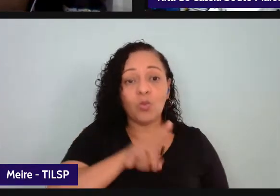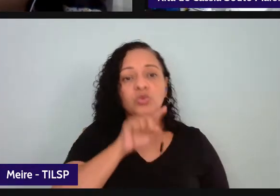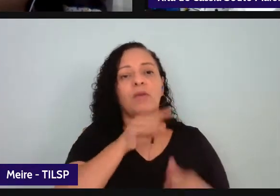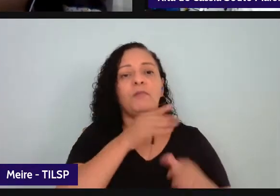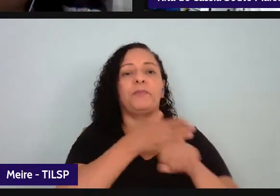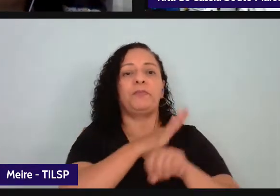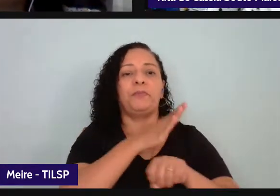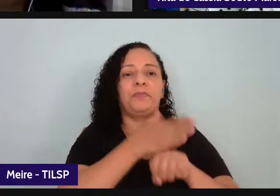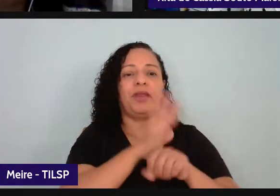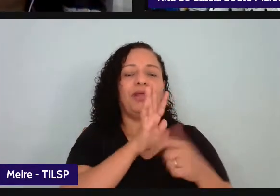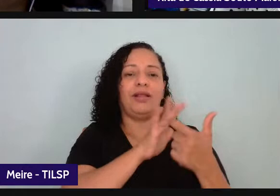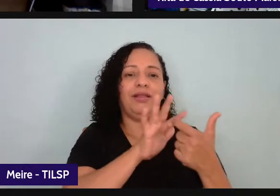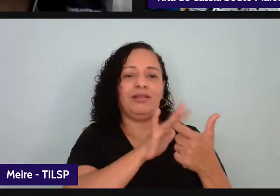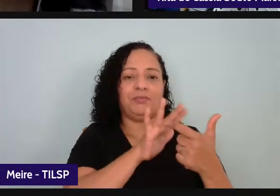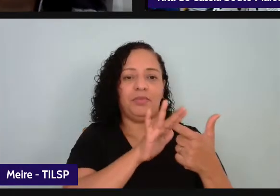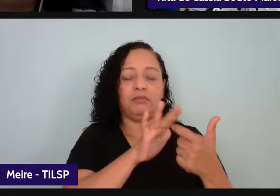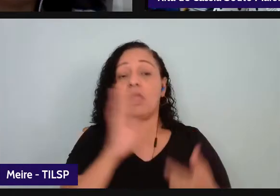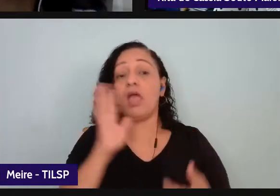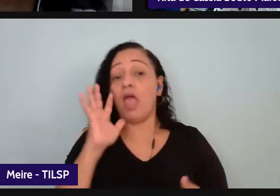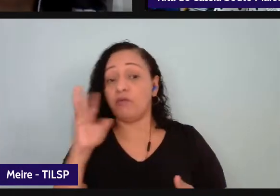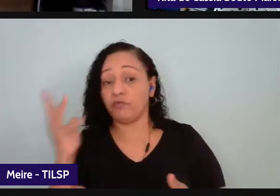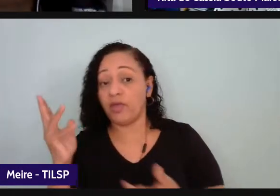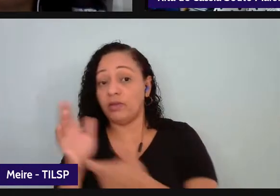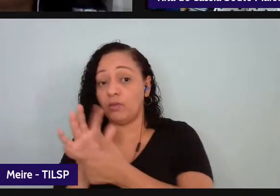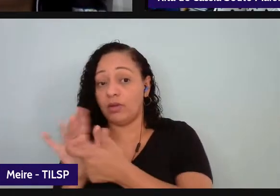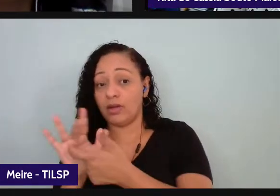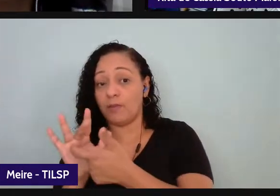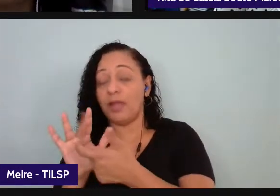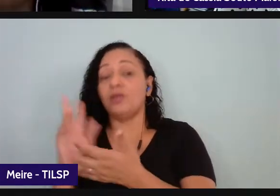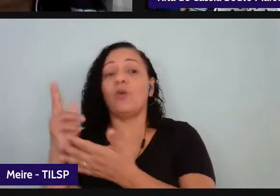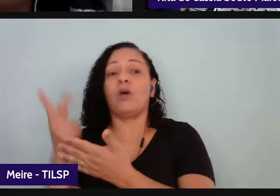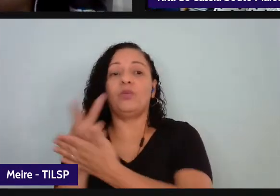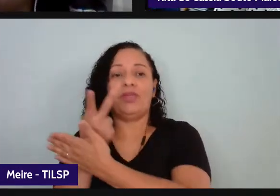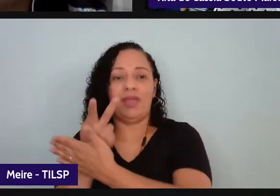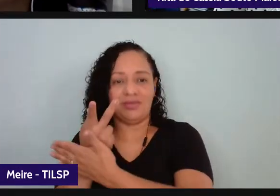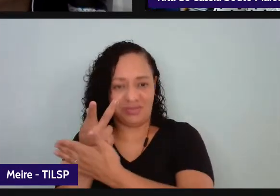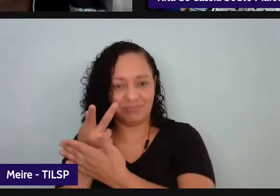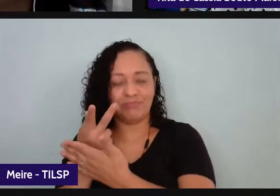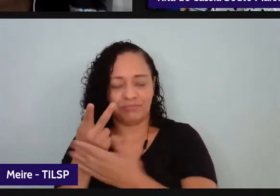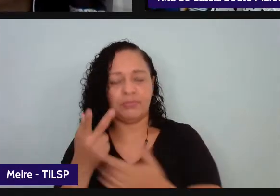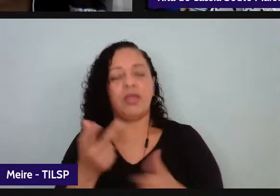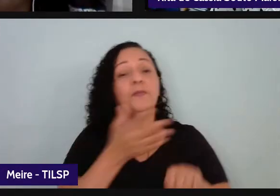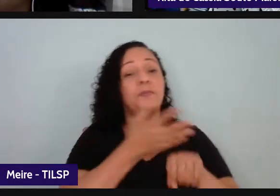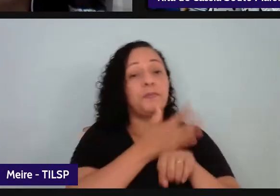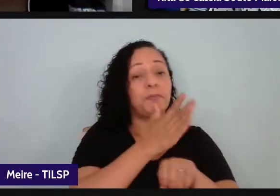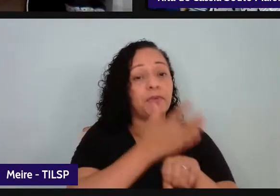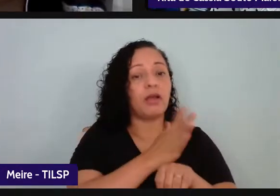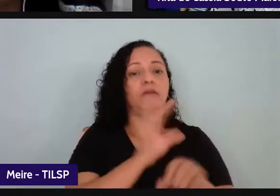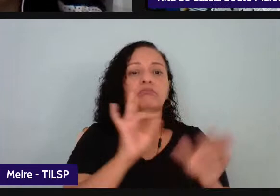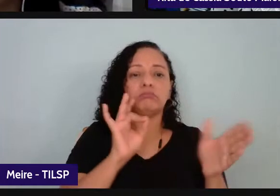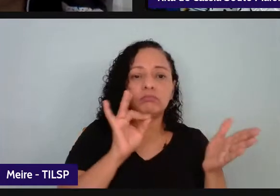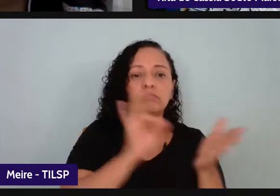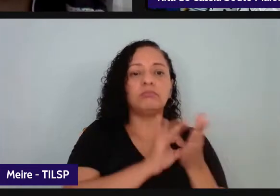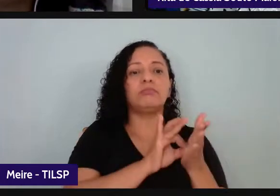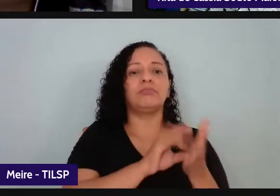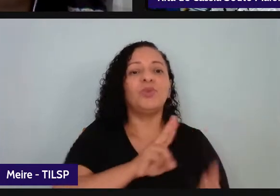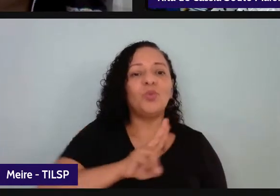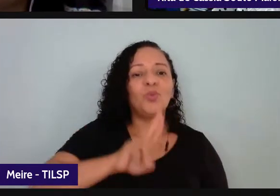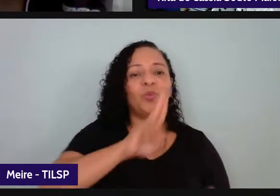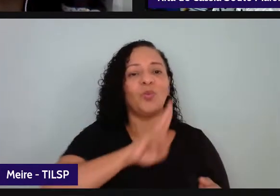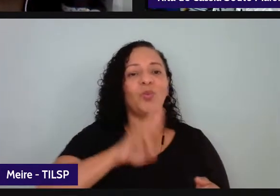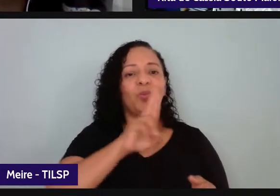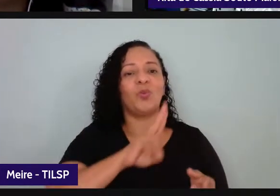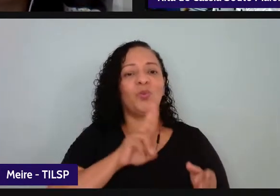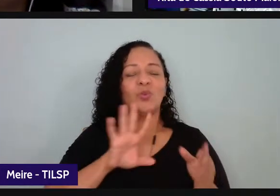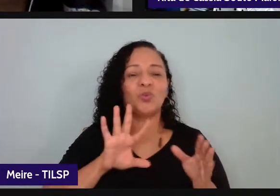então o evento seriam as situações e a prática é a consolidação do ato do contexto da